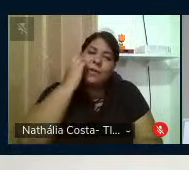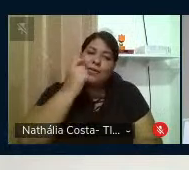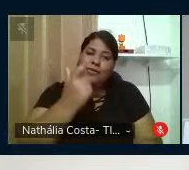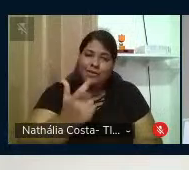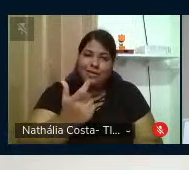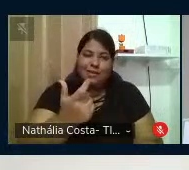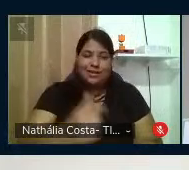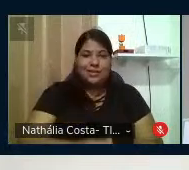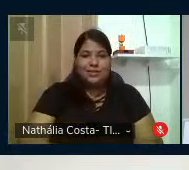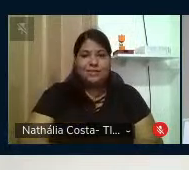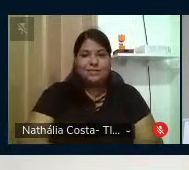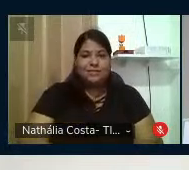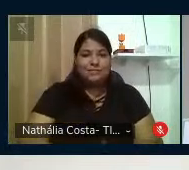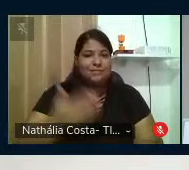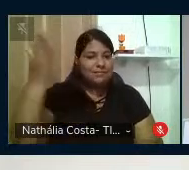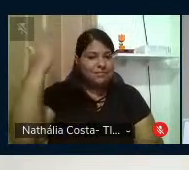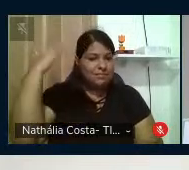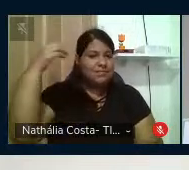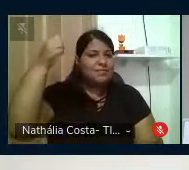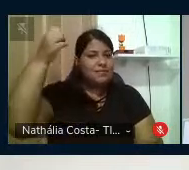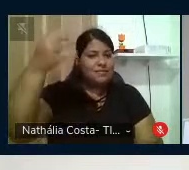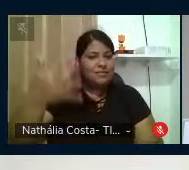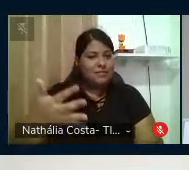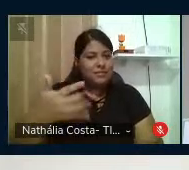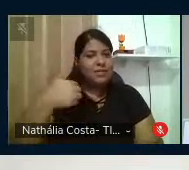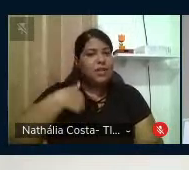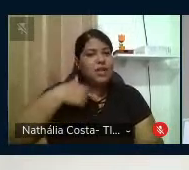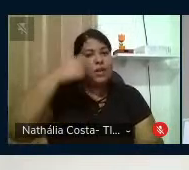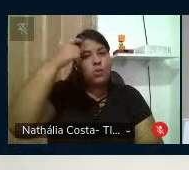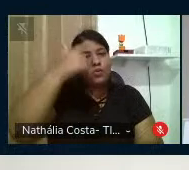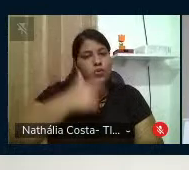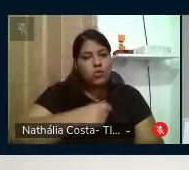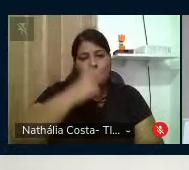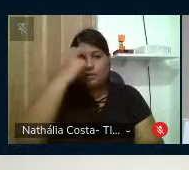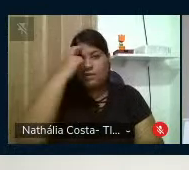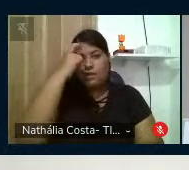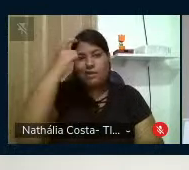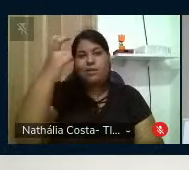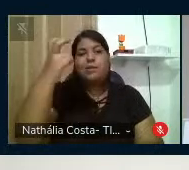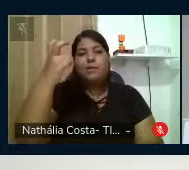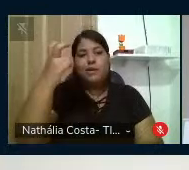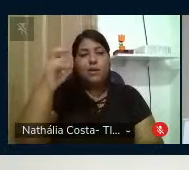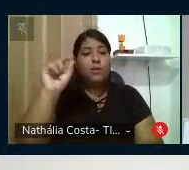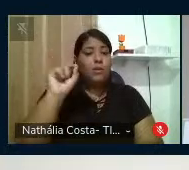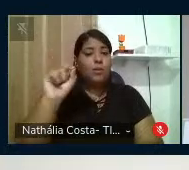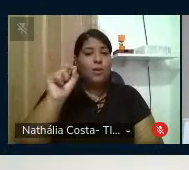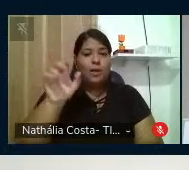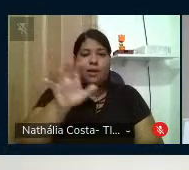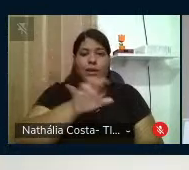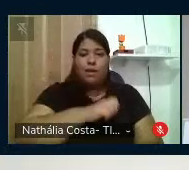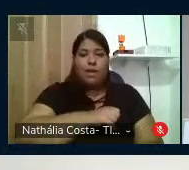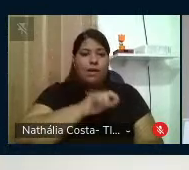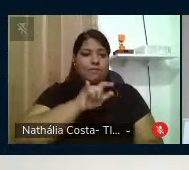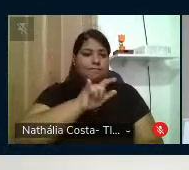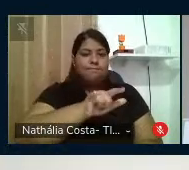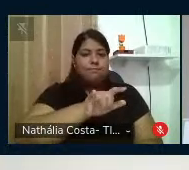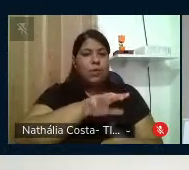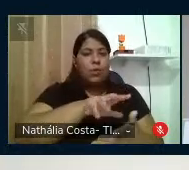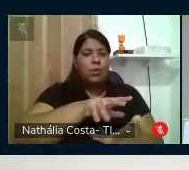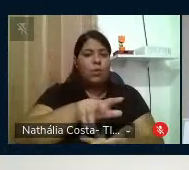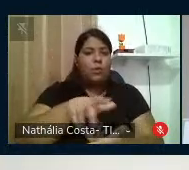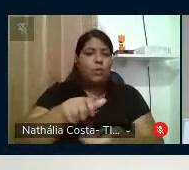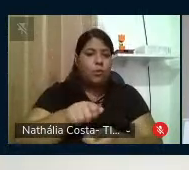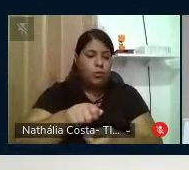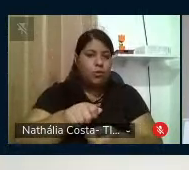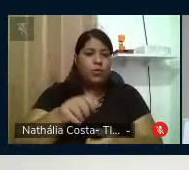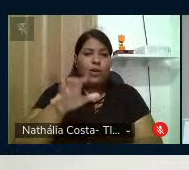de Paulo Freire. Como ele dizia, eu sou o intelectual que amo o